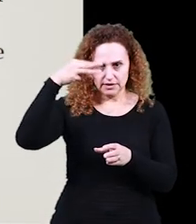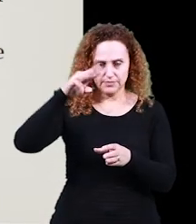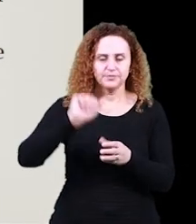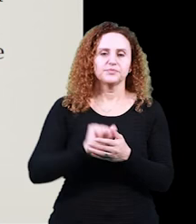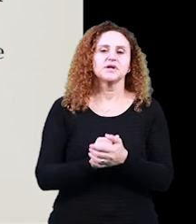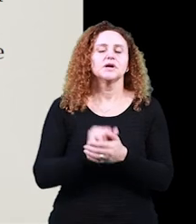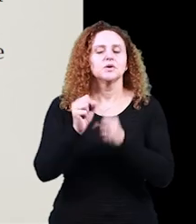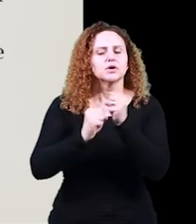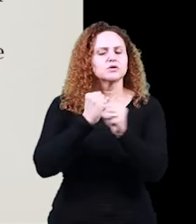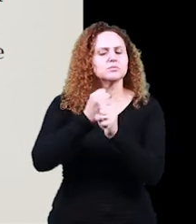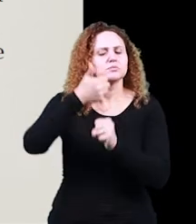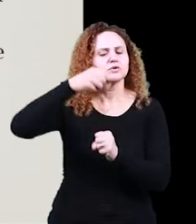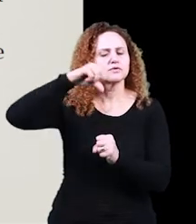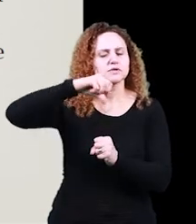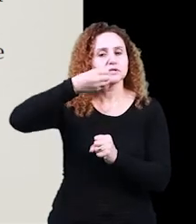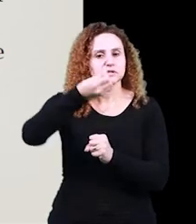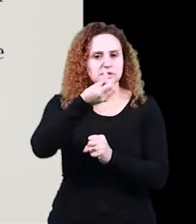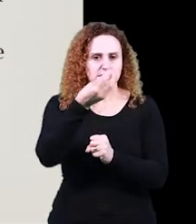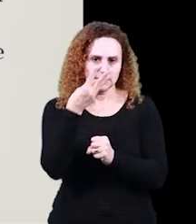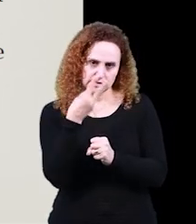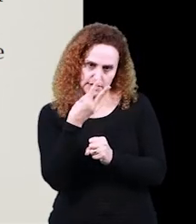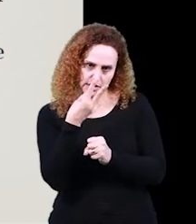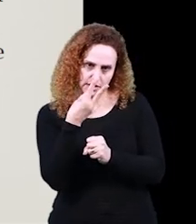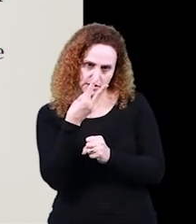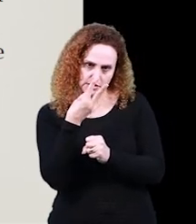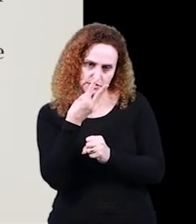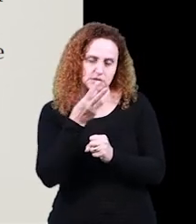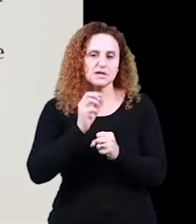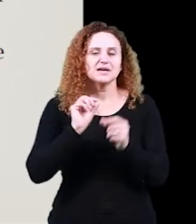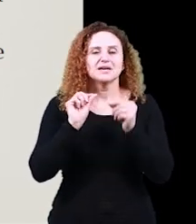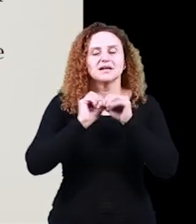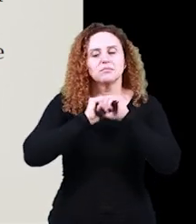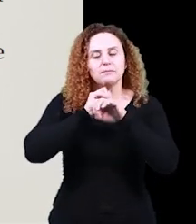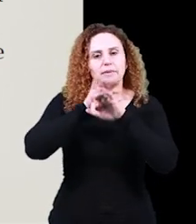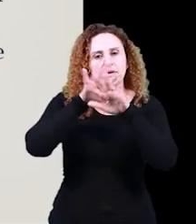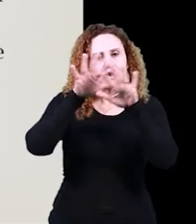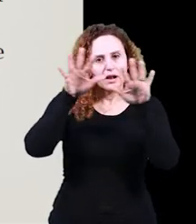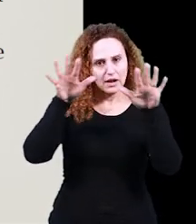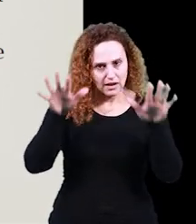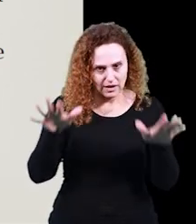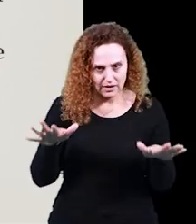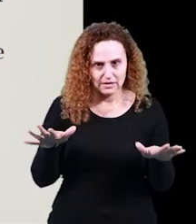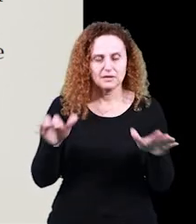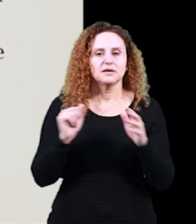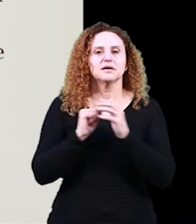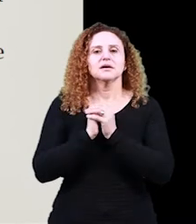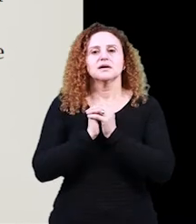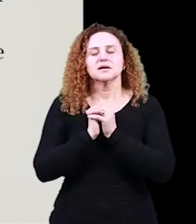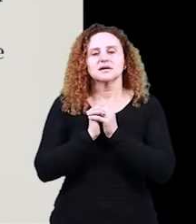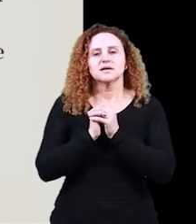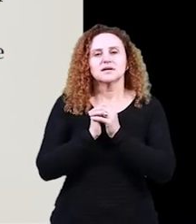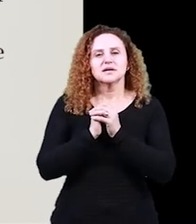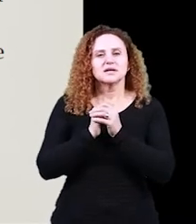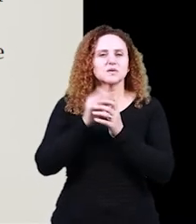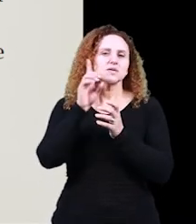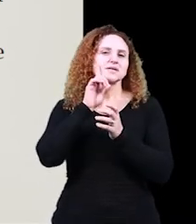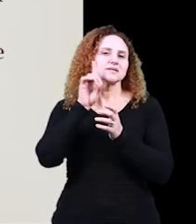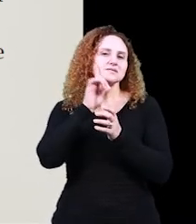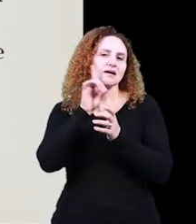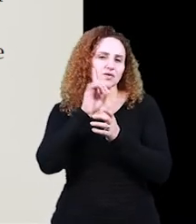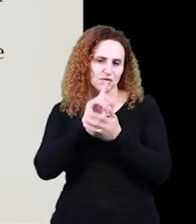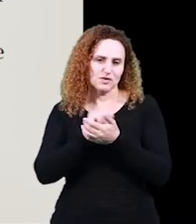que em 1963 publica um estudo sobre a variação linguística na ilha de Martas Vineyard, em Massachusetts,